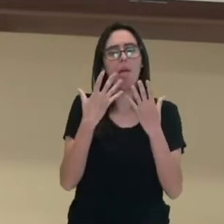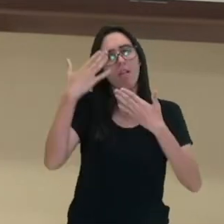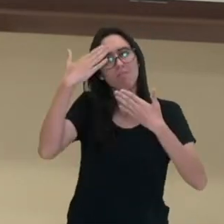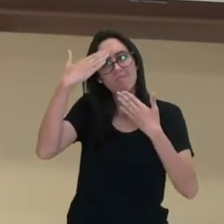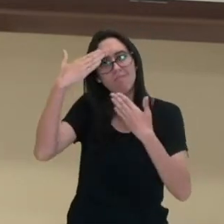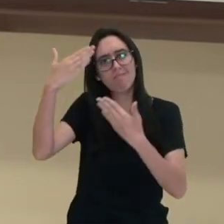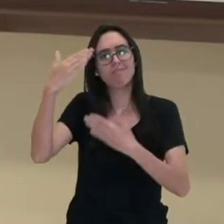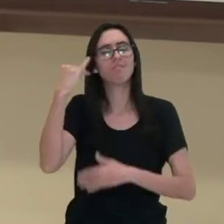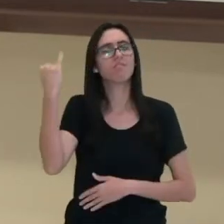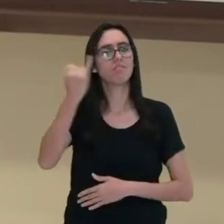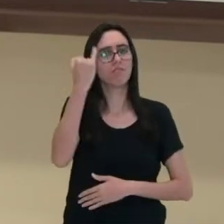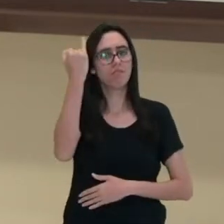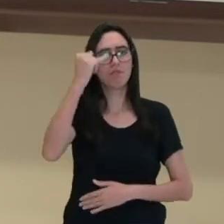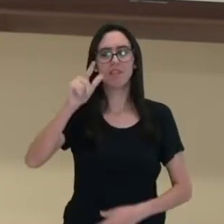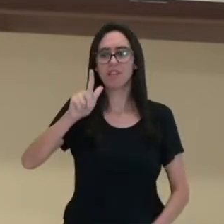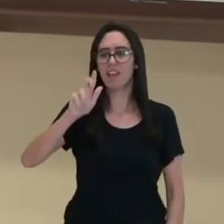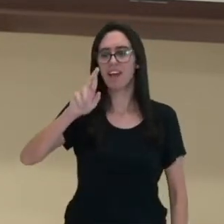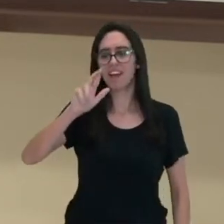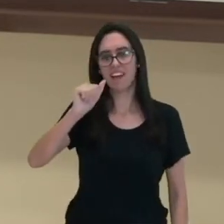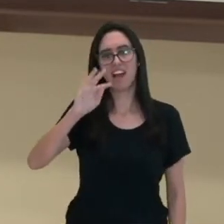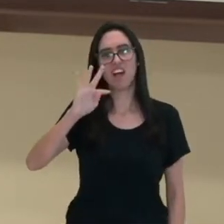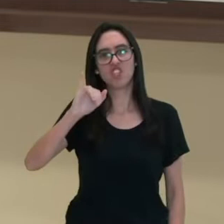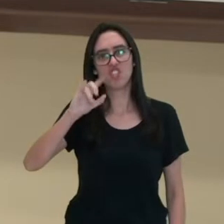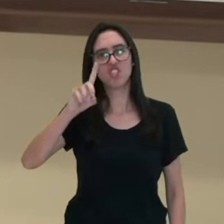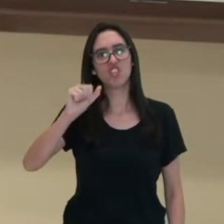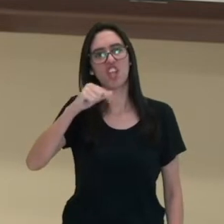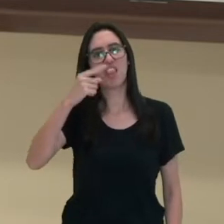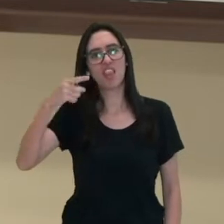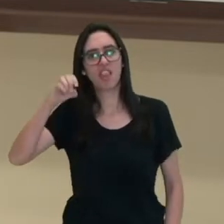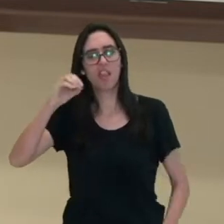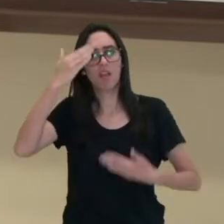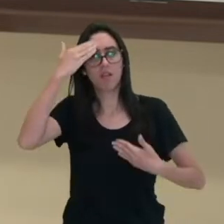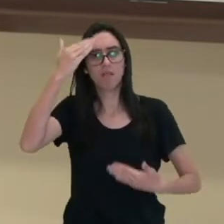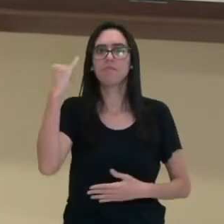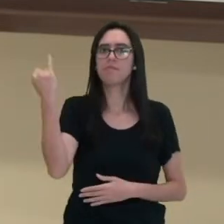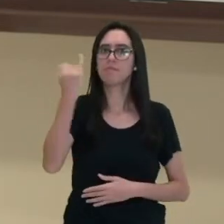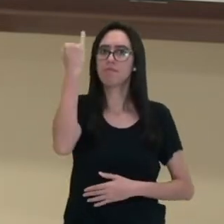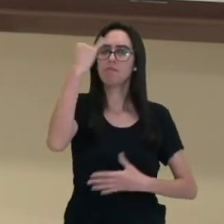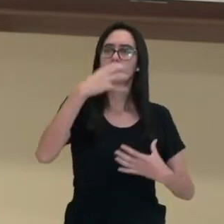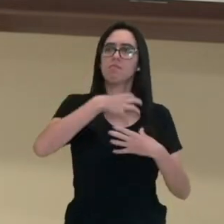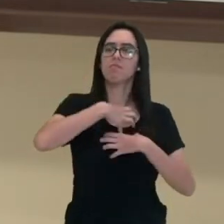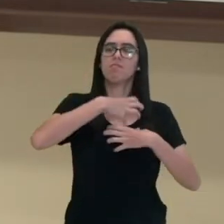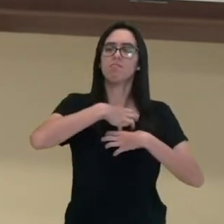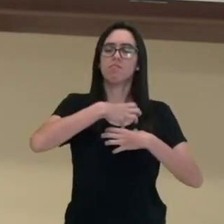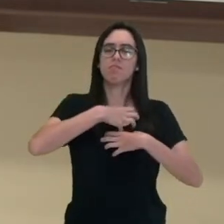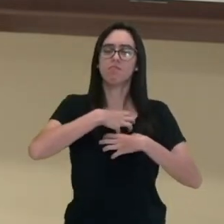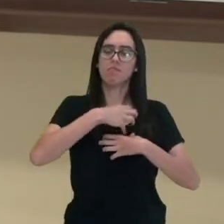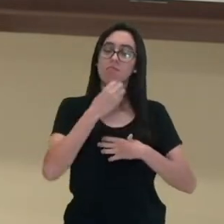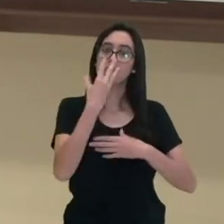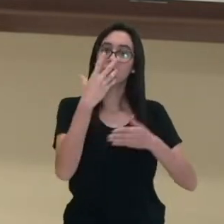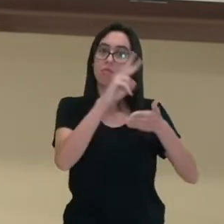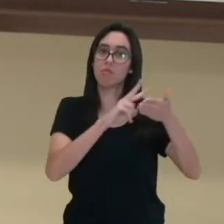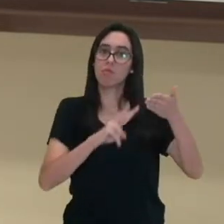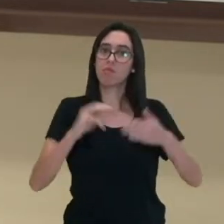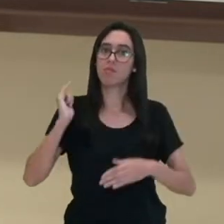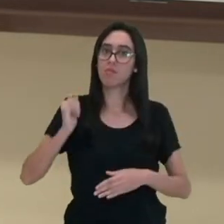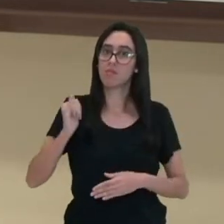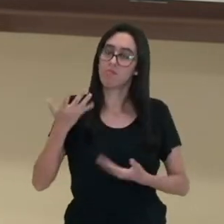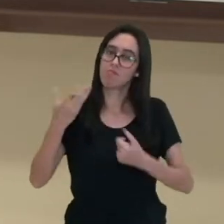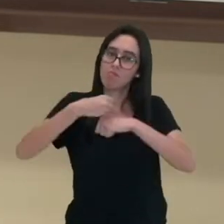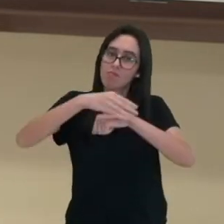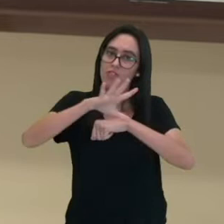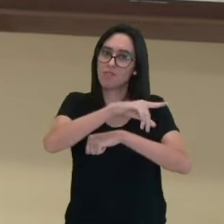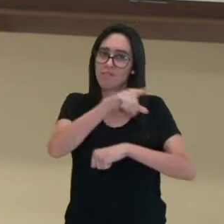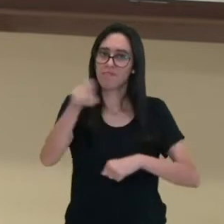Então o sentimento de gratidão e dentre outros sentimentos nobres são despertados a partir da leitura desse conto. Fica a dica para